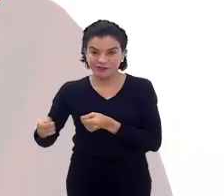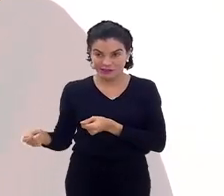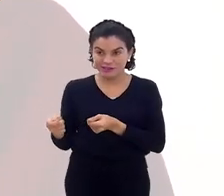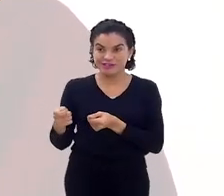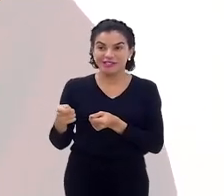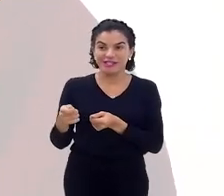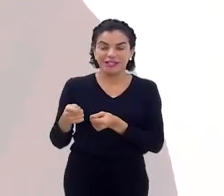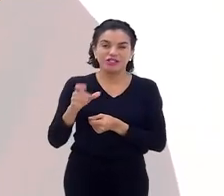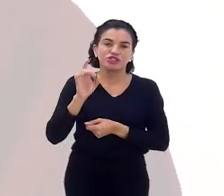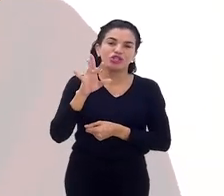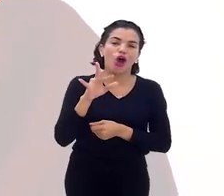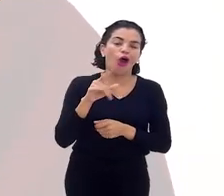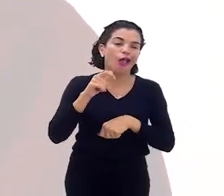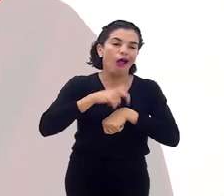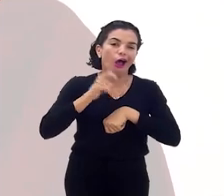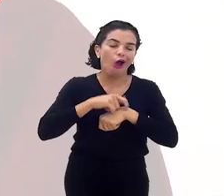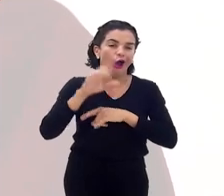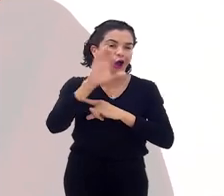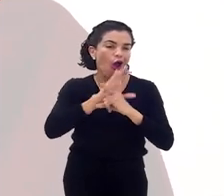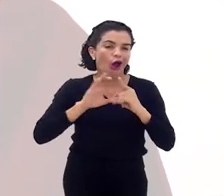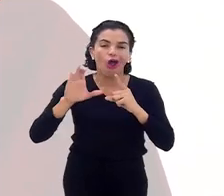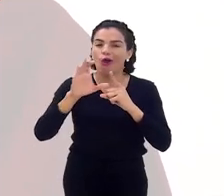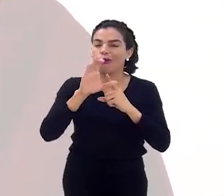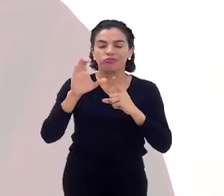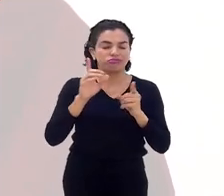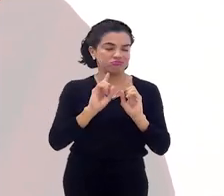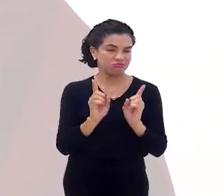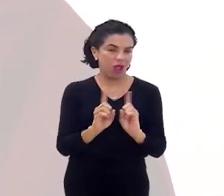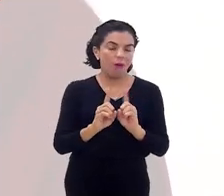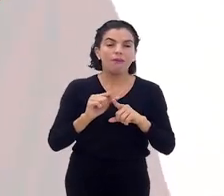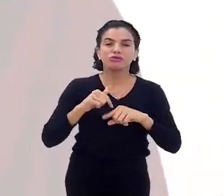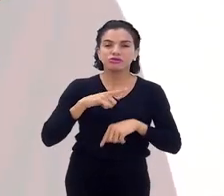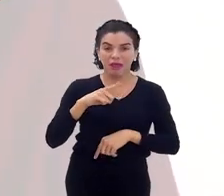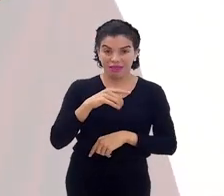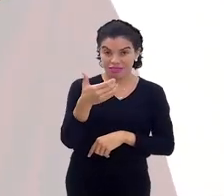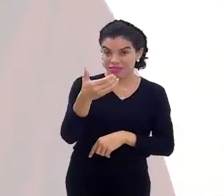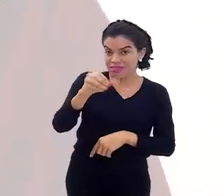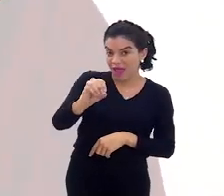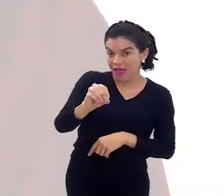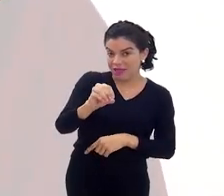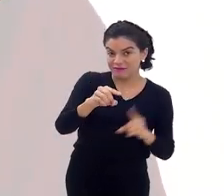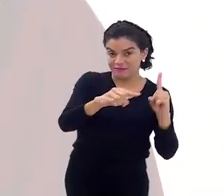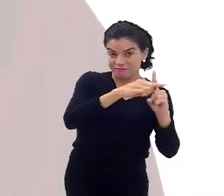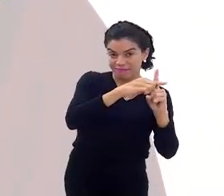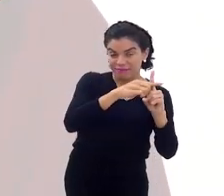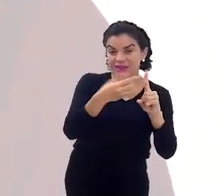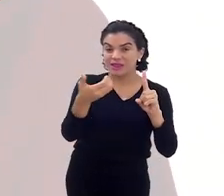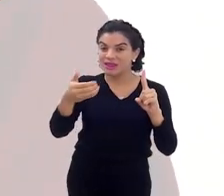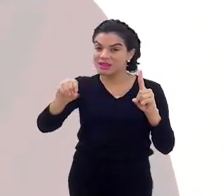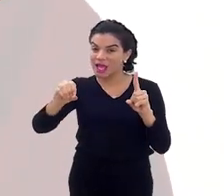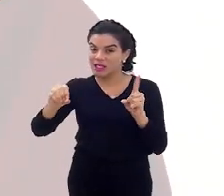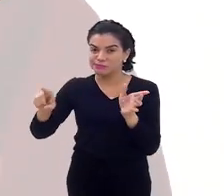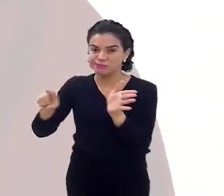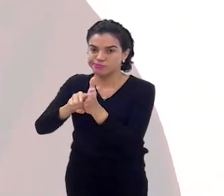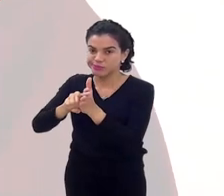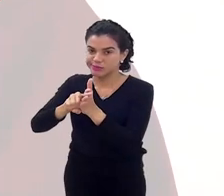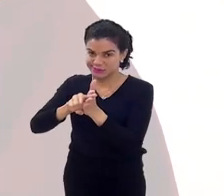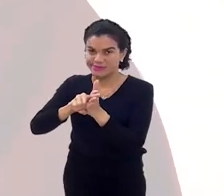nossa... E não só nas cerimônias, assim. Então, gente também tem as dez virtudes da mesma